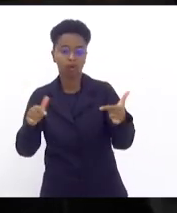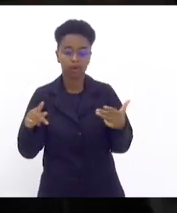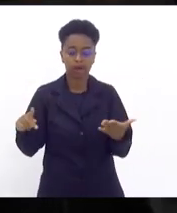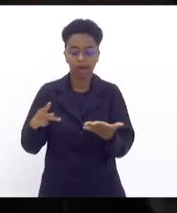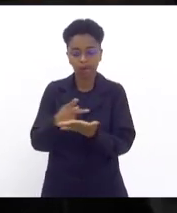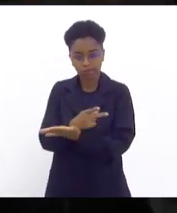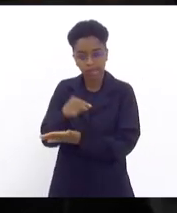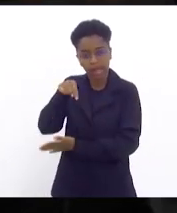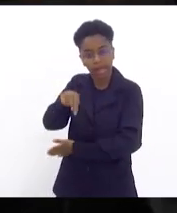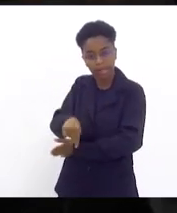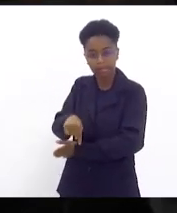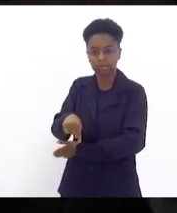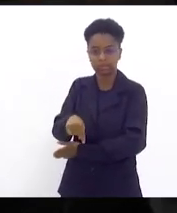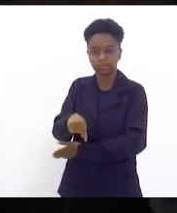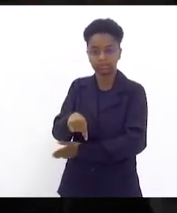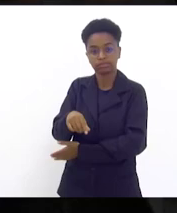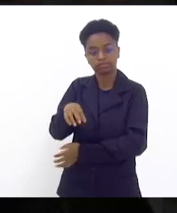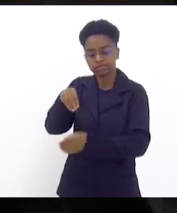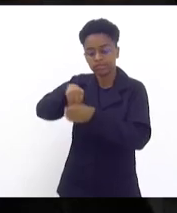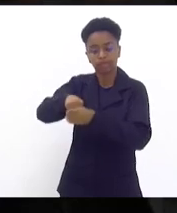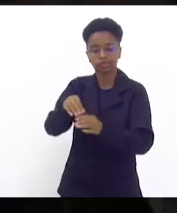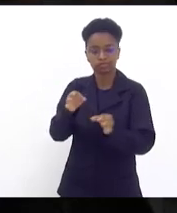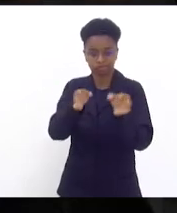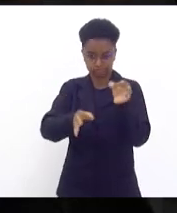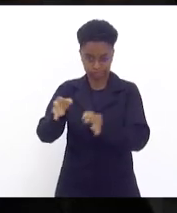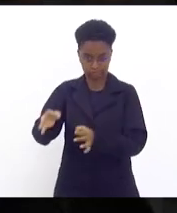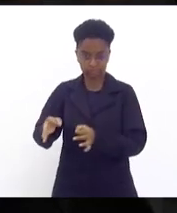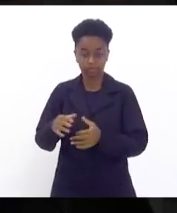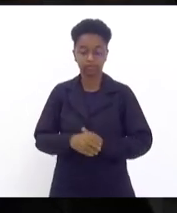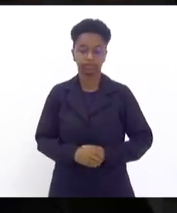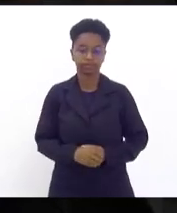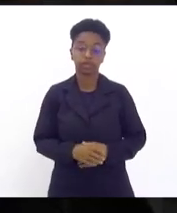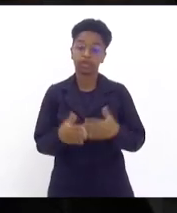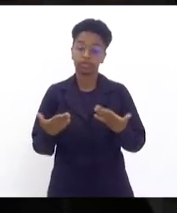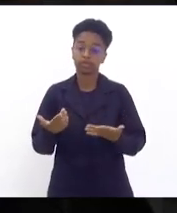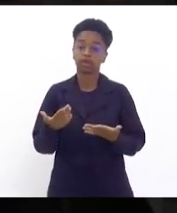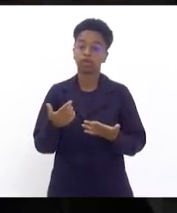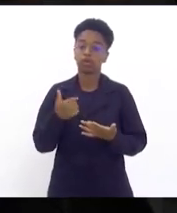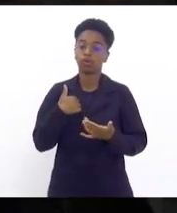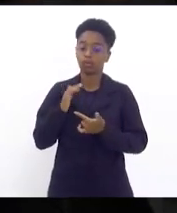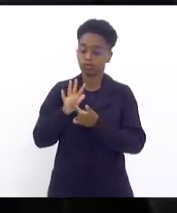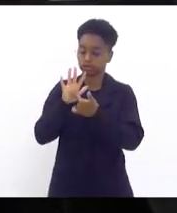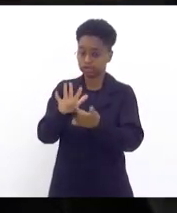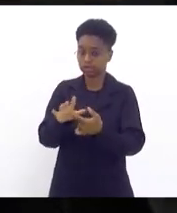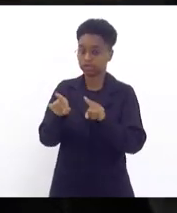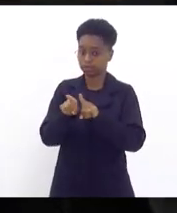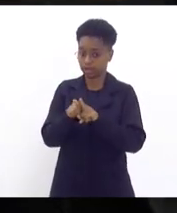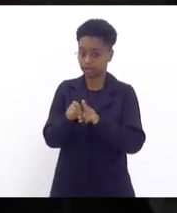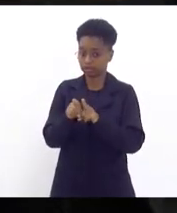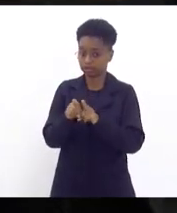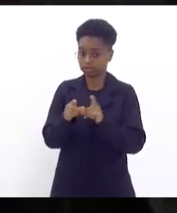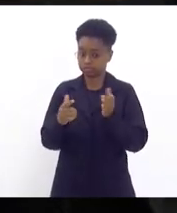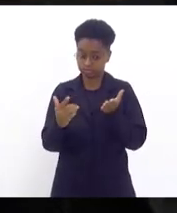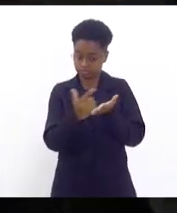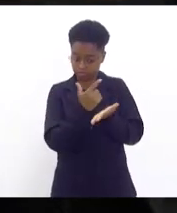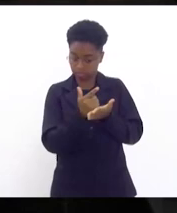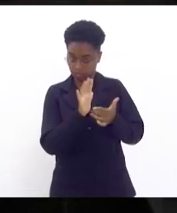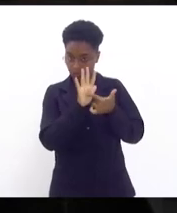tramitaram no próprio tribunal. Ainda cita a fonte. Então, acho, trouxe aqui como notícia também, porque eu acho que é um excelente